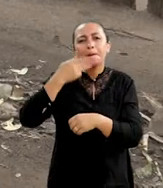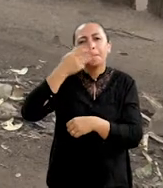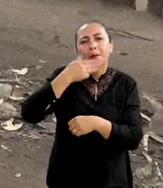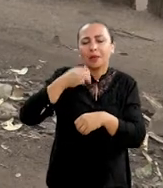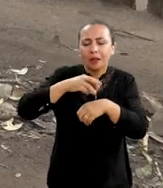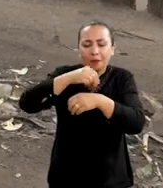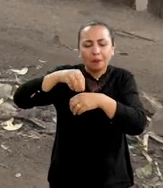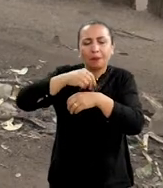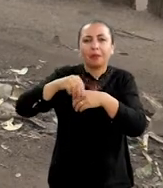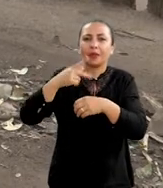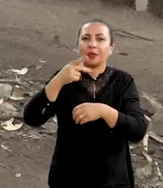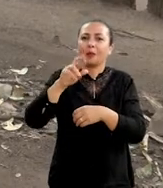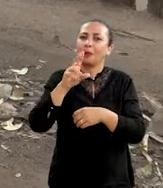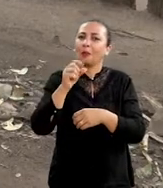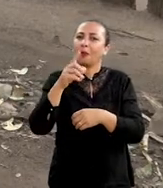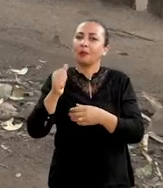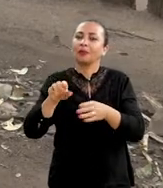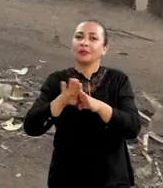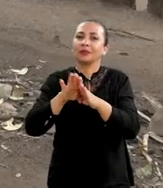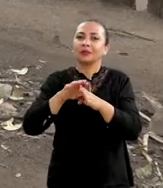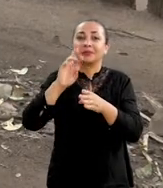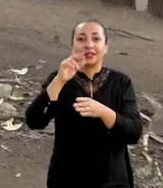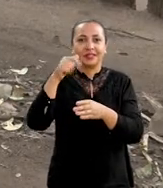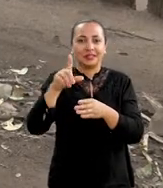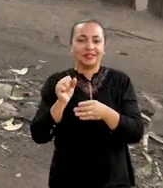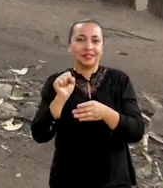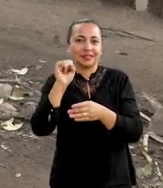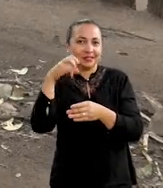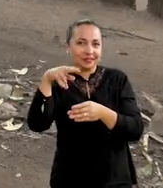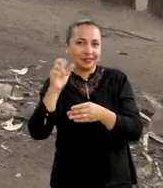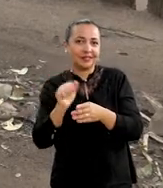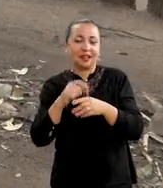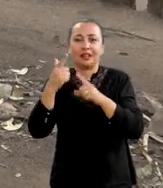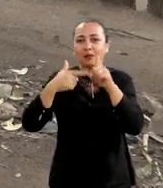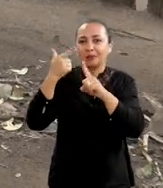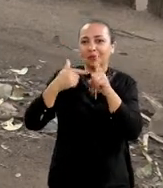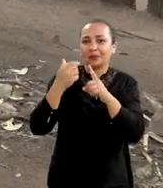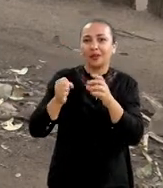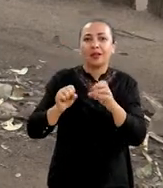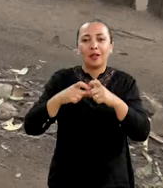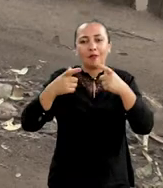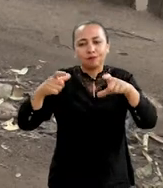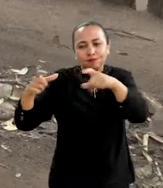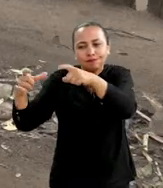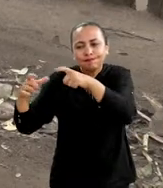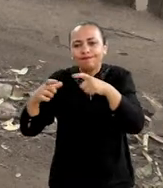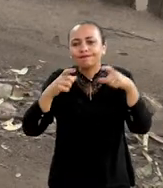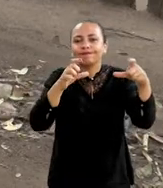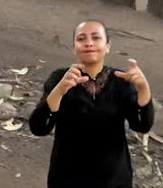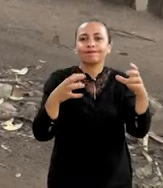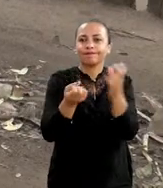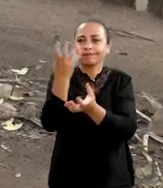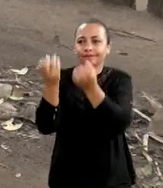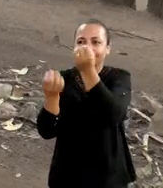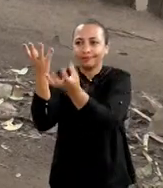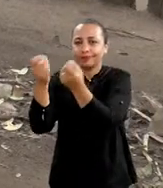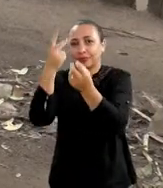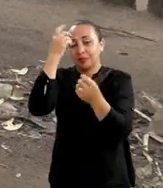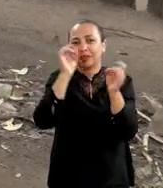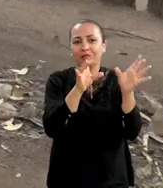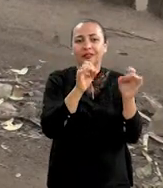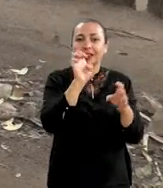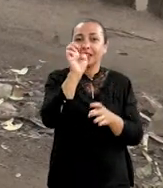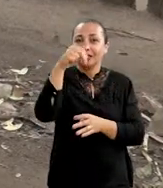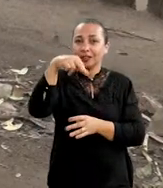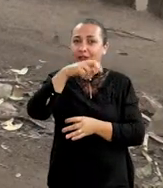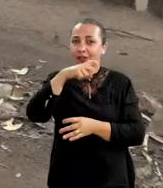produção de mel, própolis, pólen e resinas, mas também atua na produção e multiplicação de colmeias, tanto para